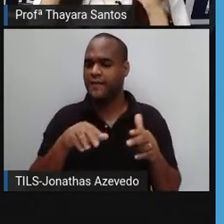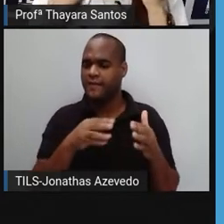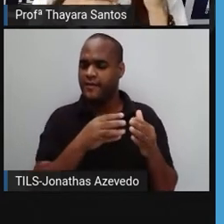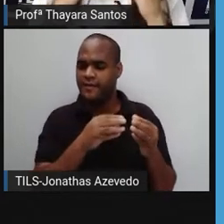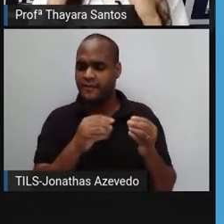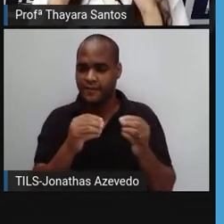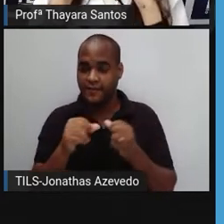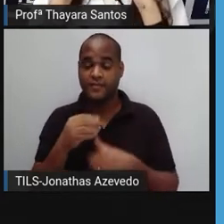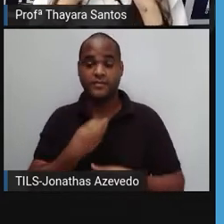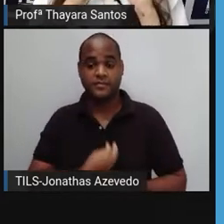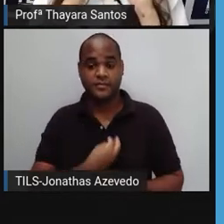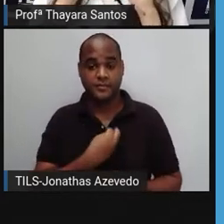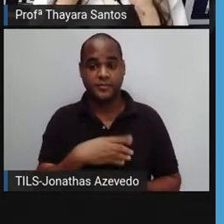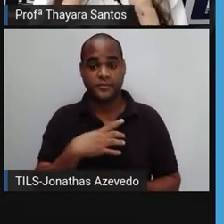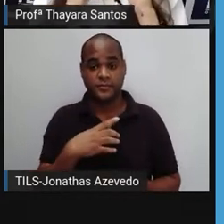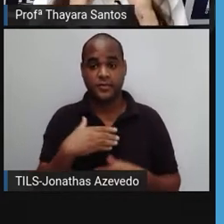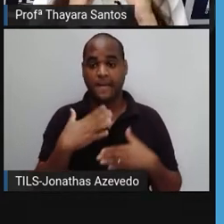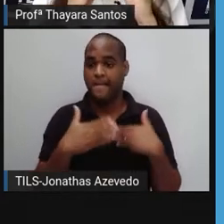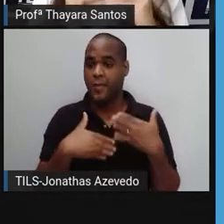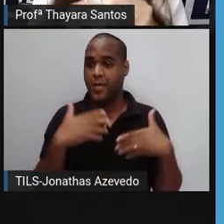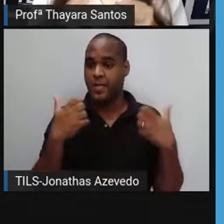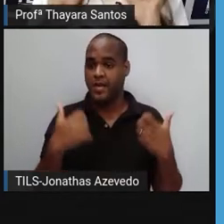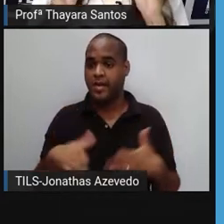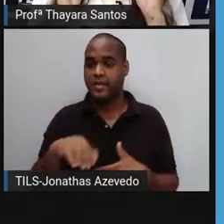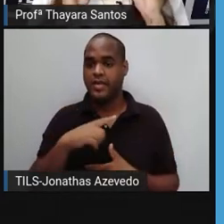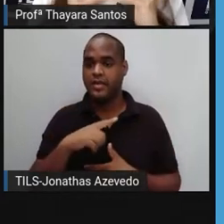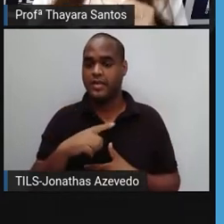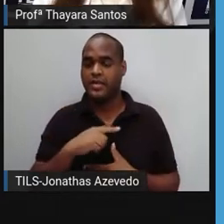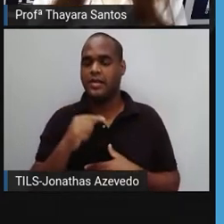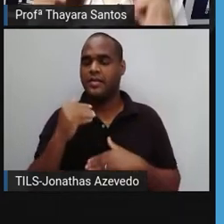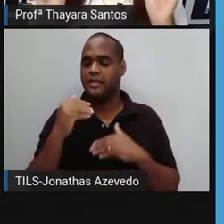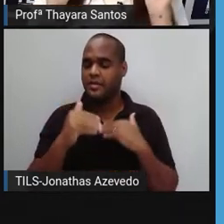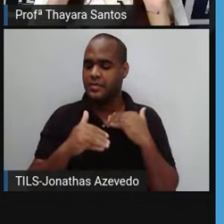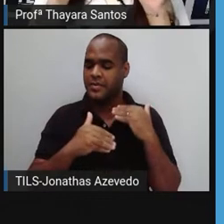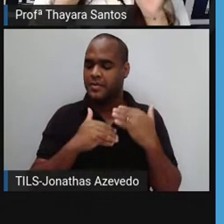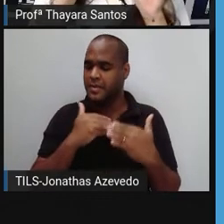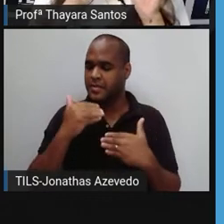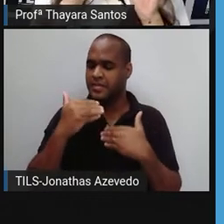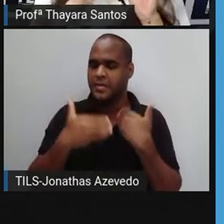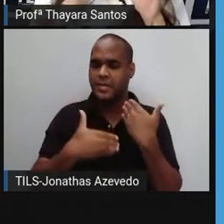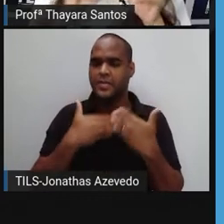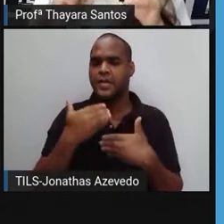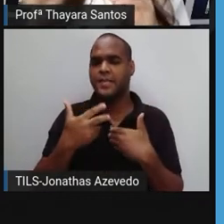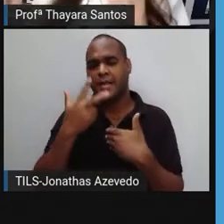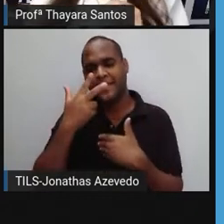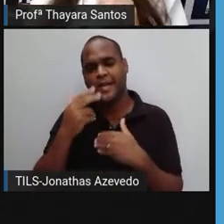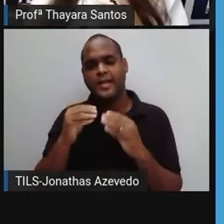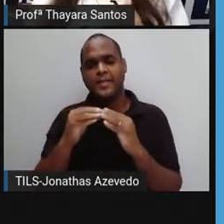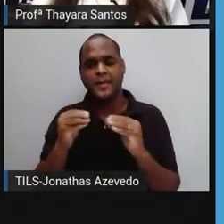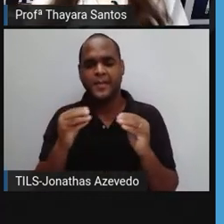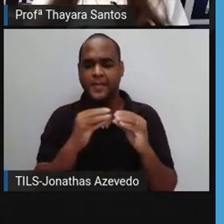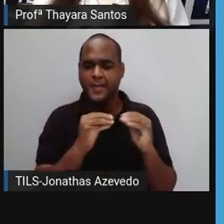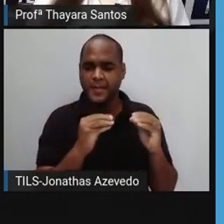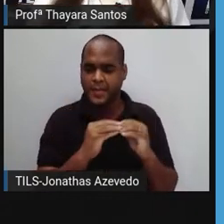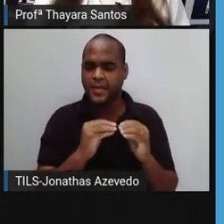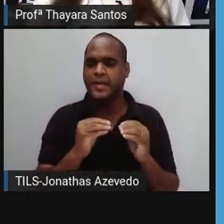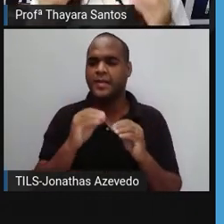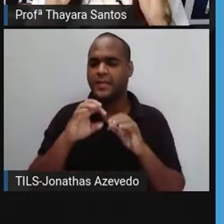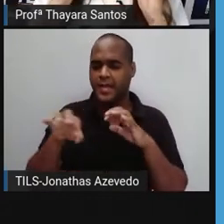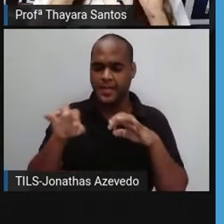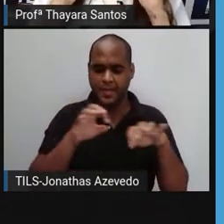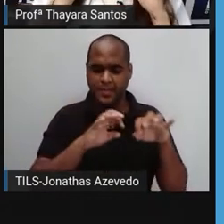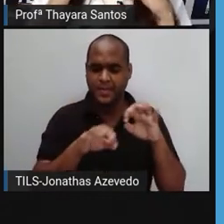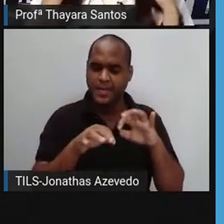ele vai estar ali se degradando um pouquinho, lentamente. Ele vai estar se partindo em partículas menores.